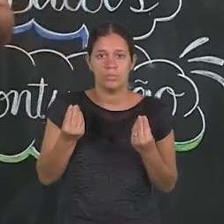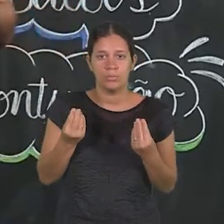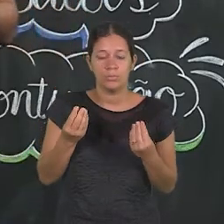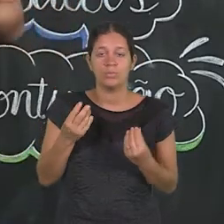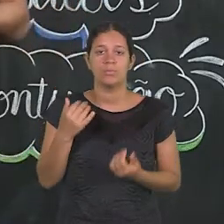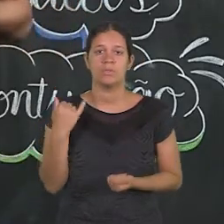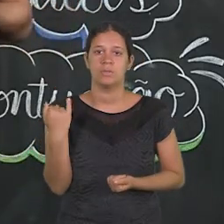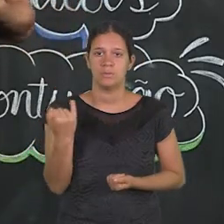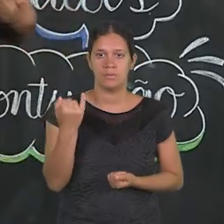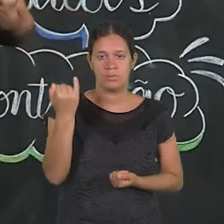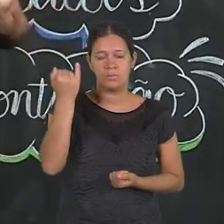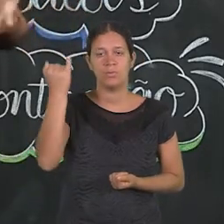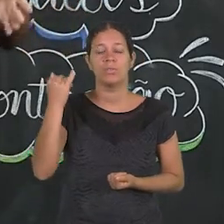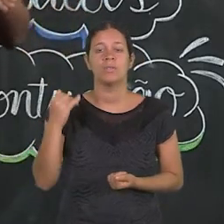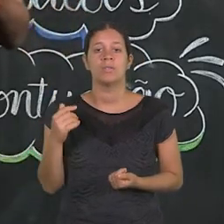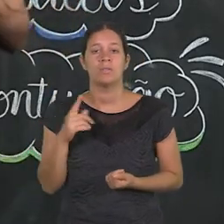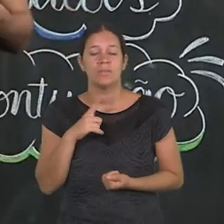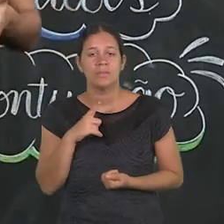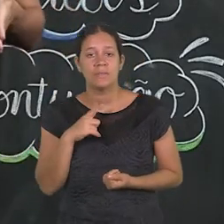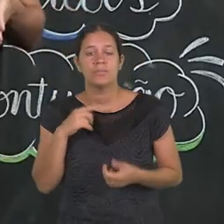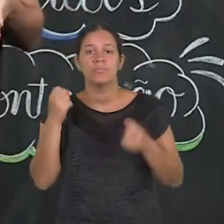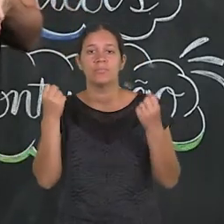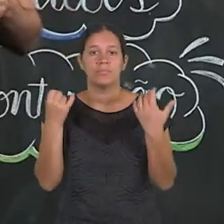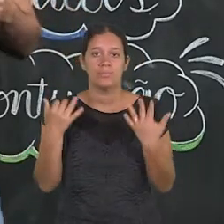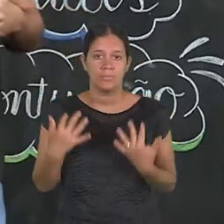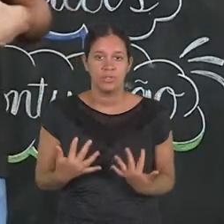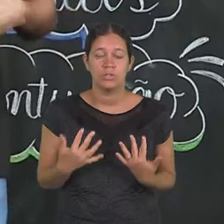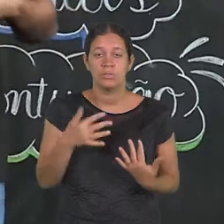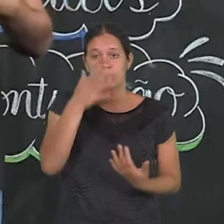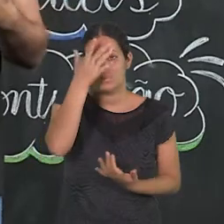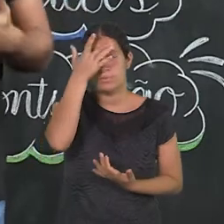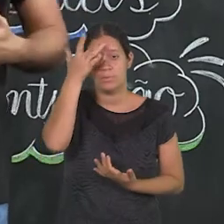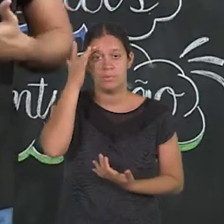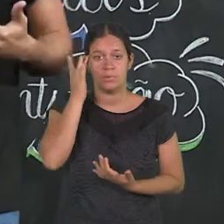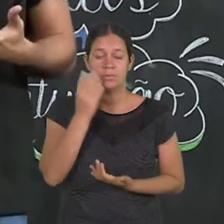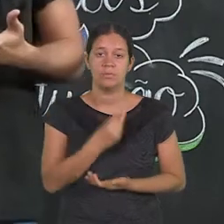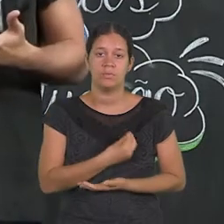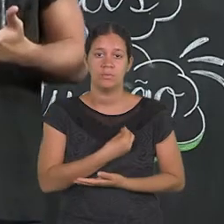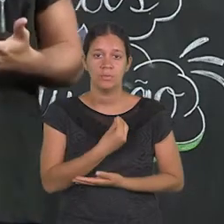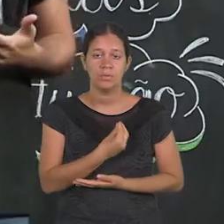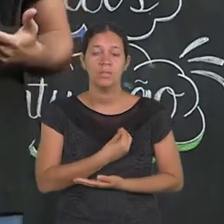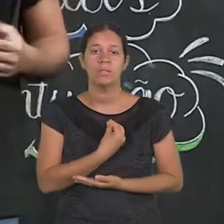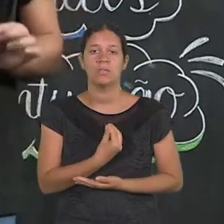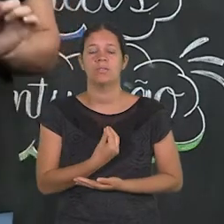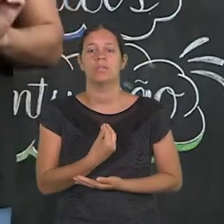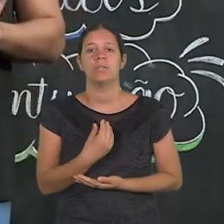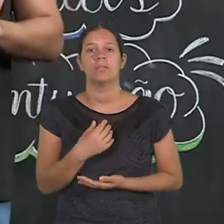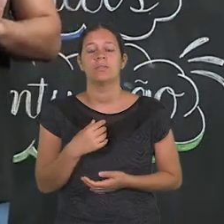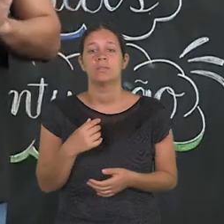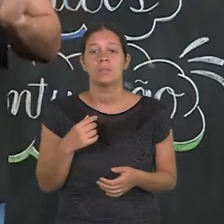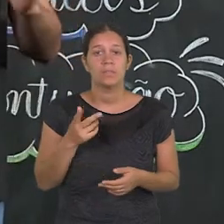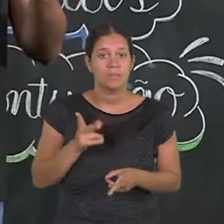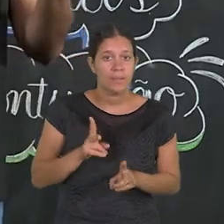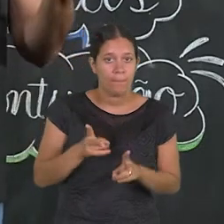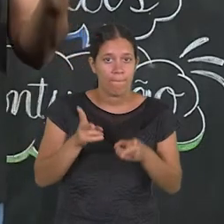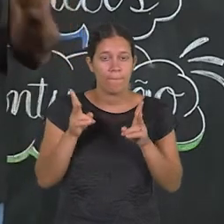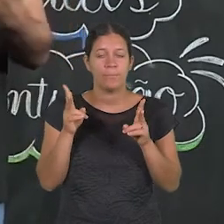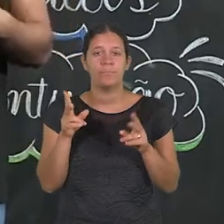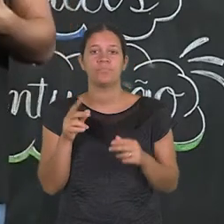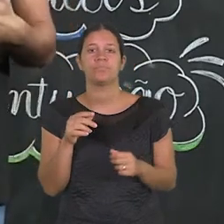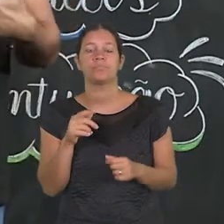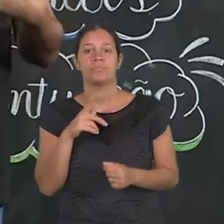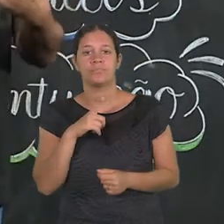é muito importante, porque como não há geralmente um narrador nas histórias em quadrinhos, são os personagens que estão vivenciando aquela situação, e nem